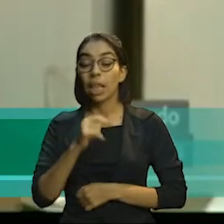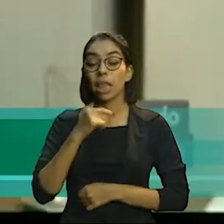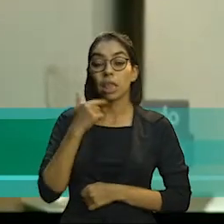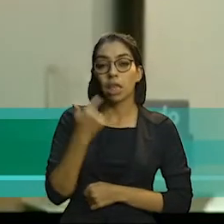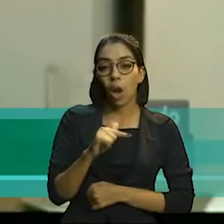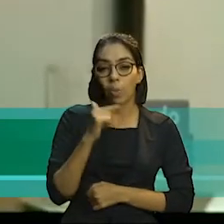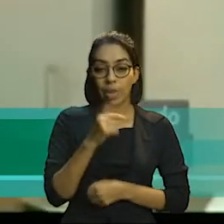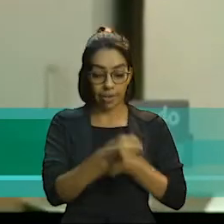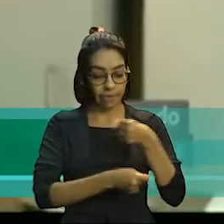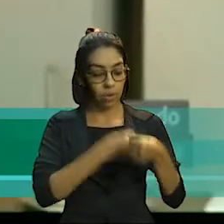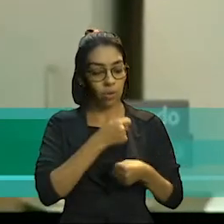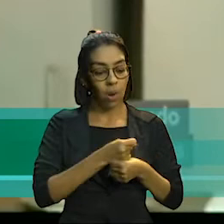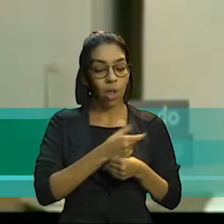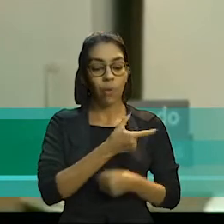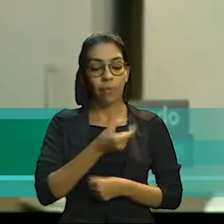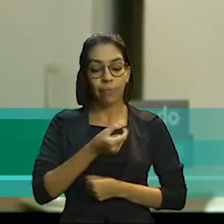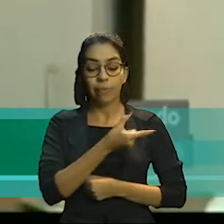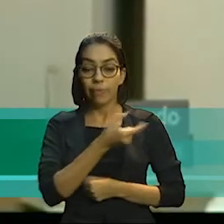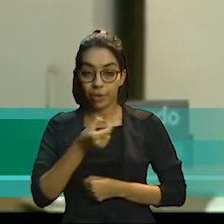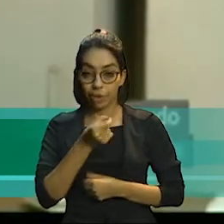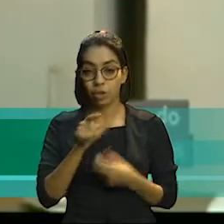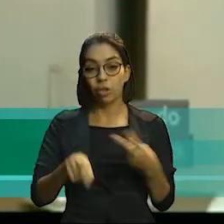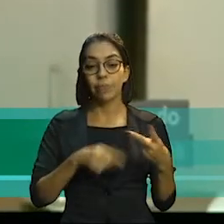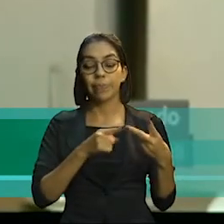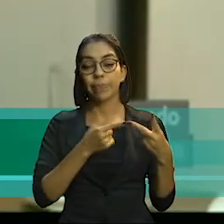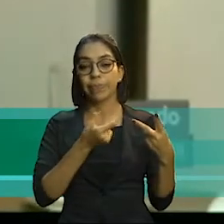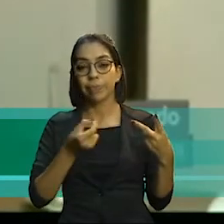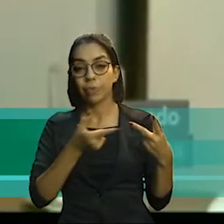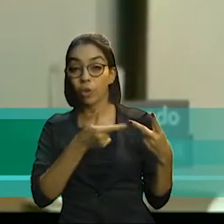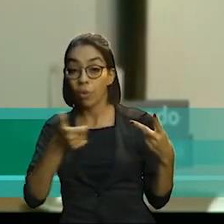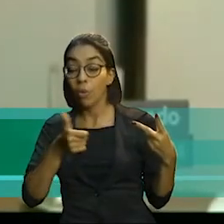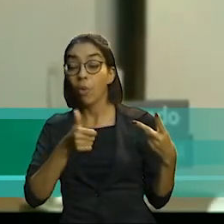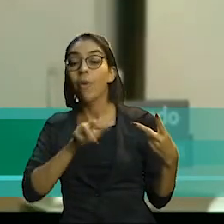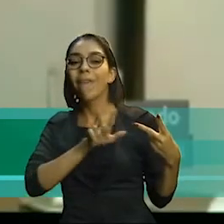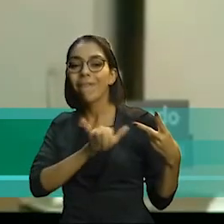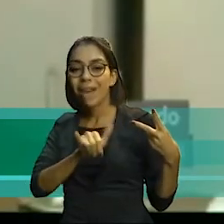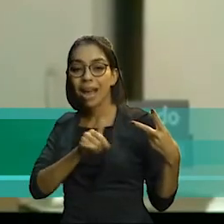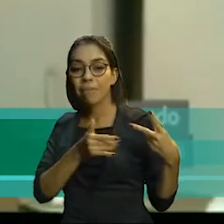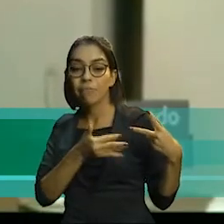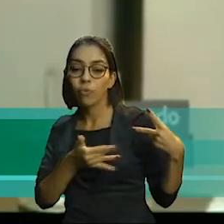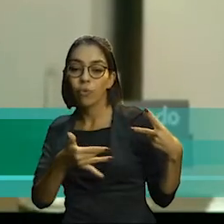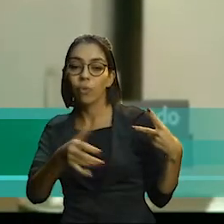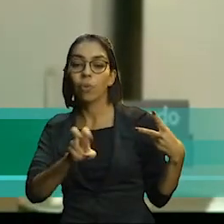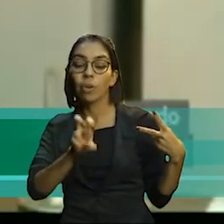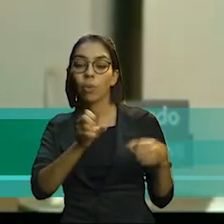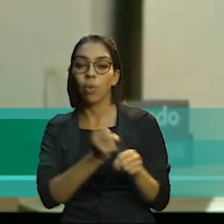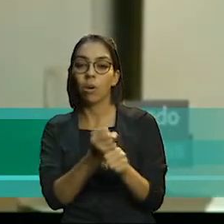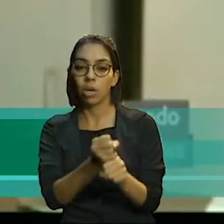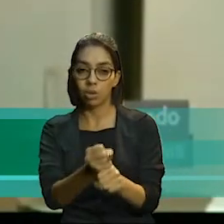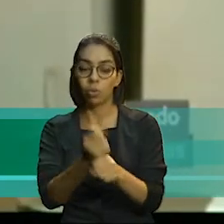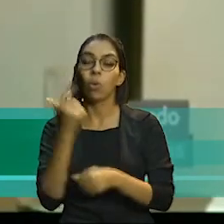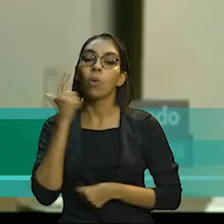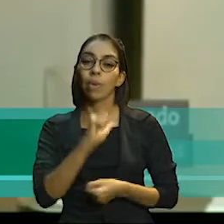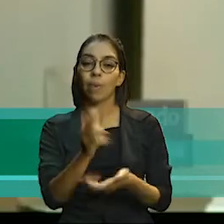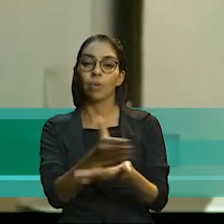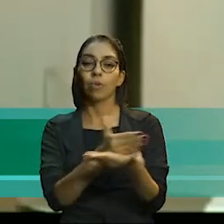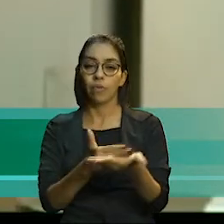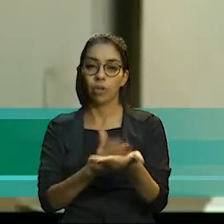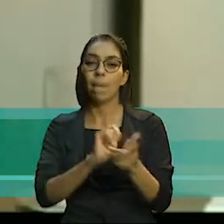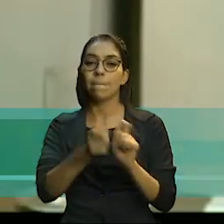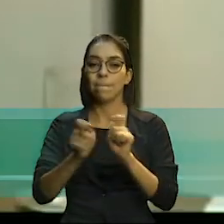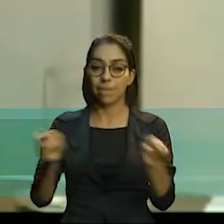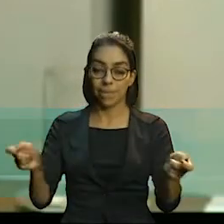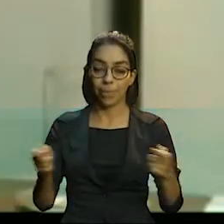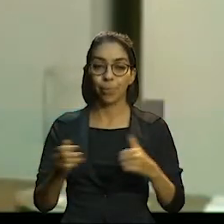2020 e 2021 deverão ser aplicados ao longo dos próximos cinco anos, a partir do exercício de 2022.